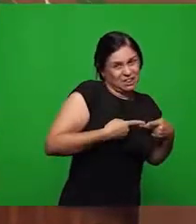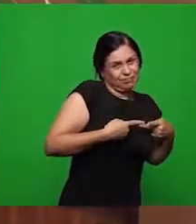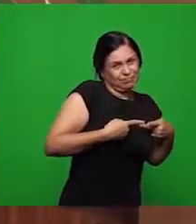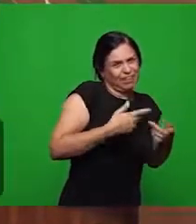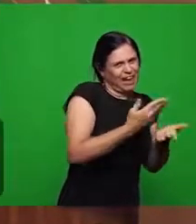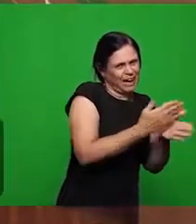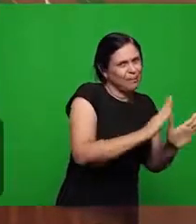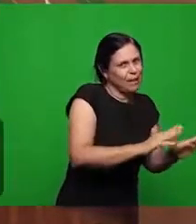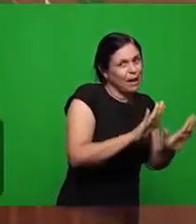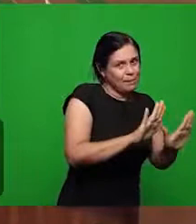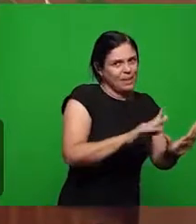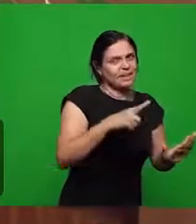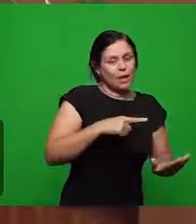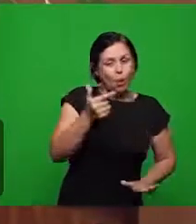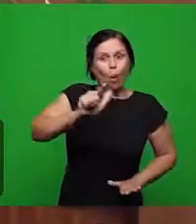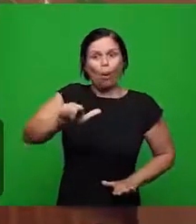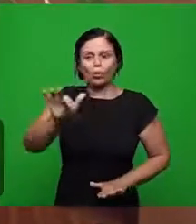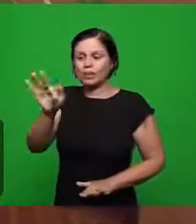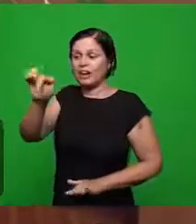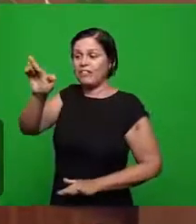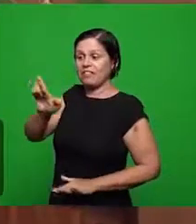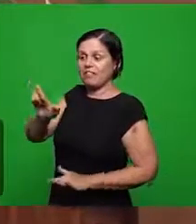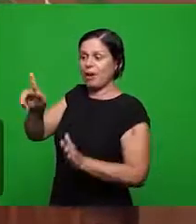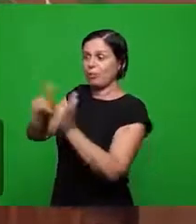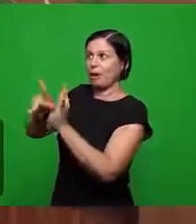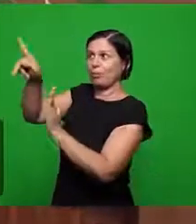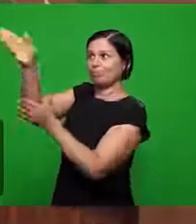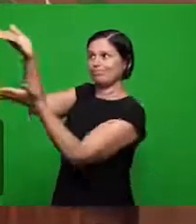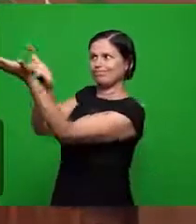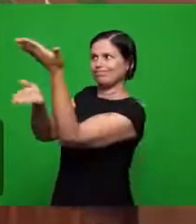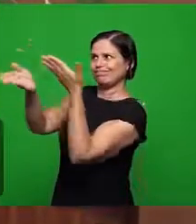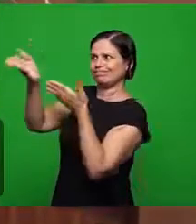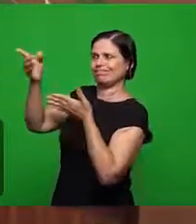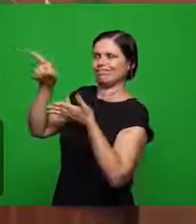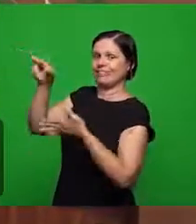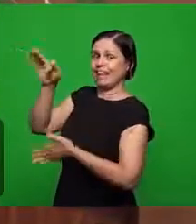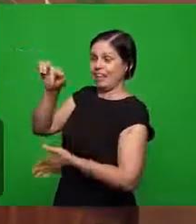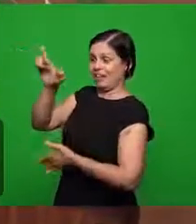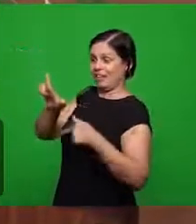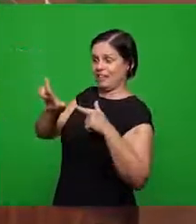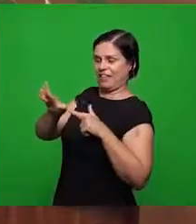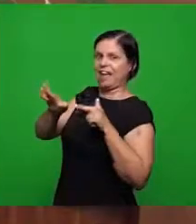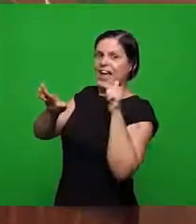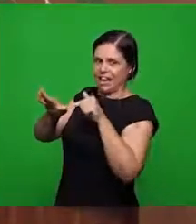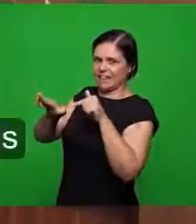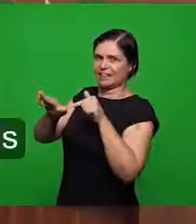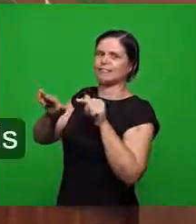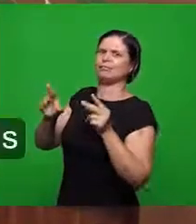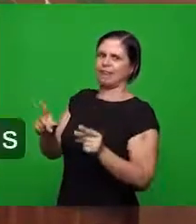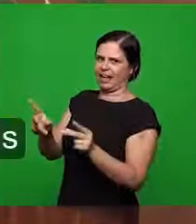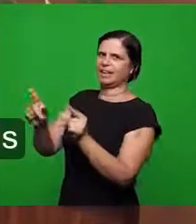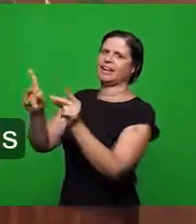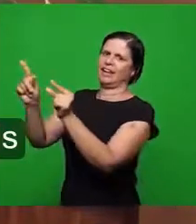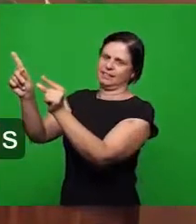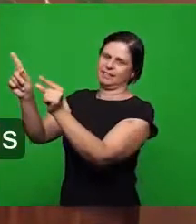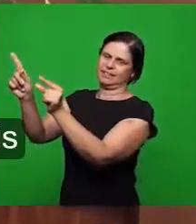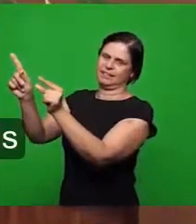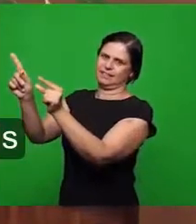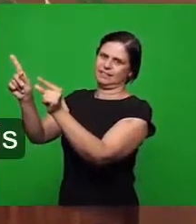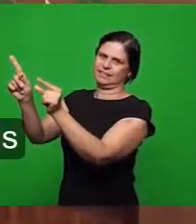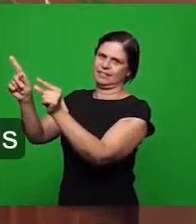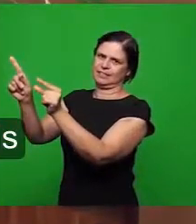fé que vem da obra redentora esta eterna é aquela que